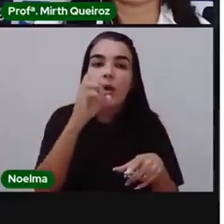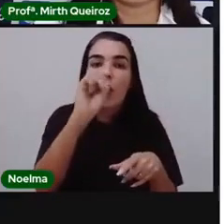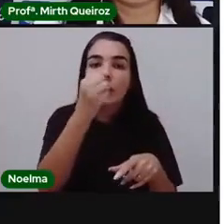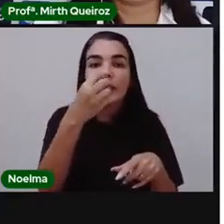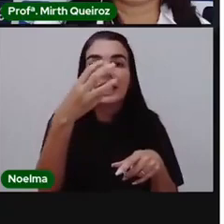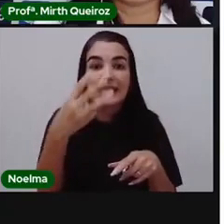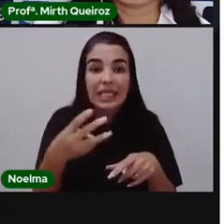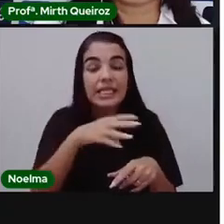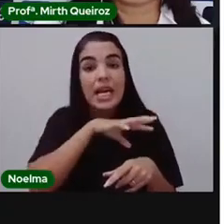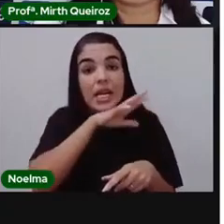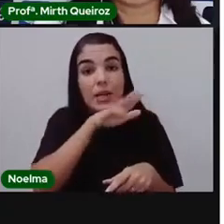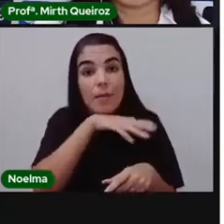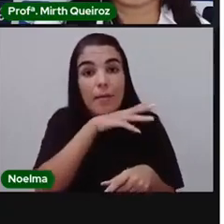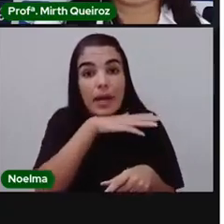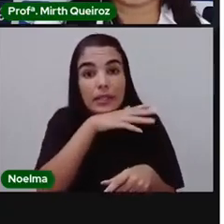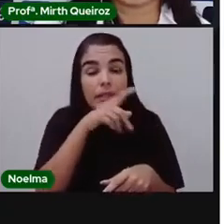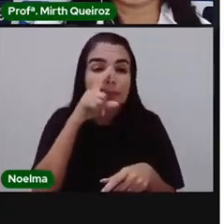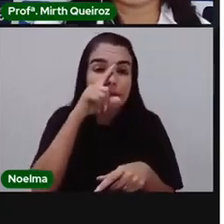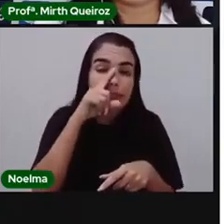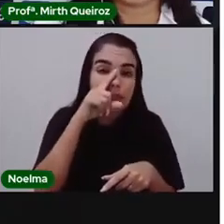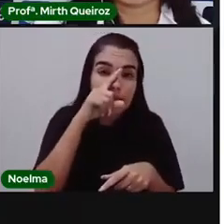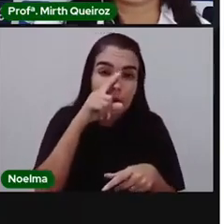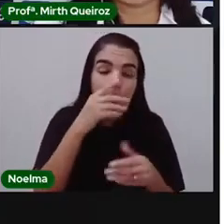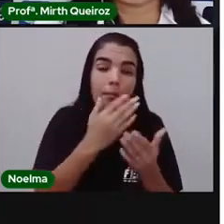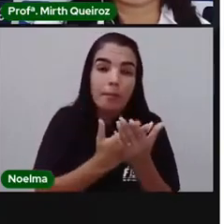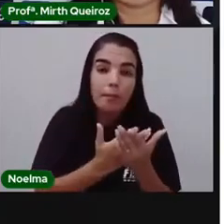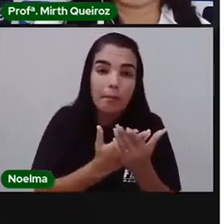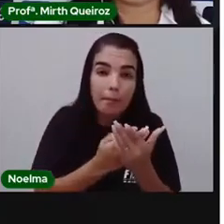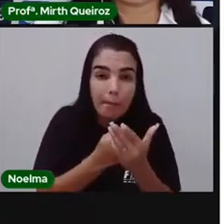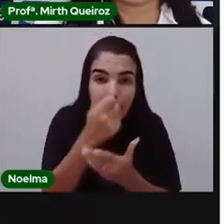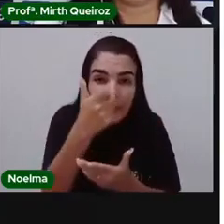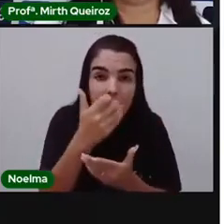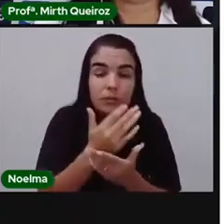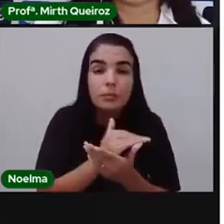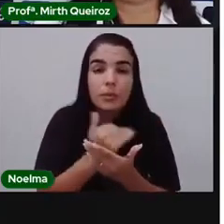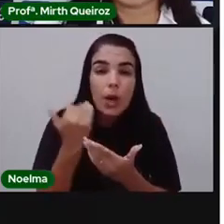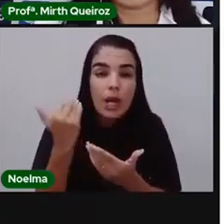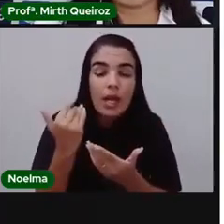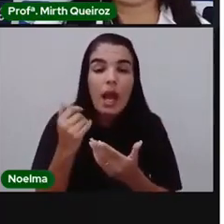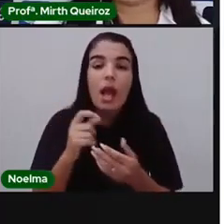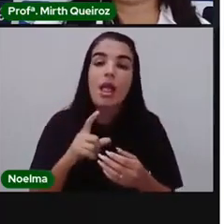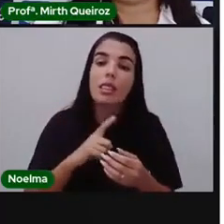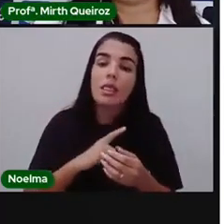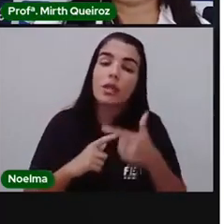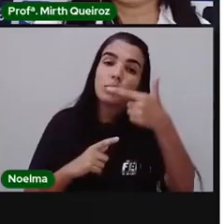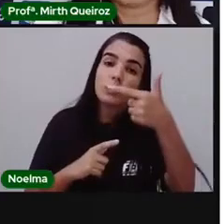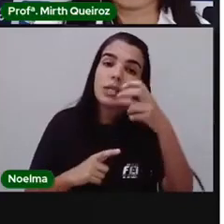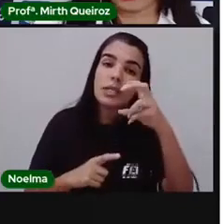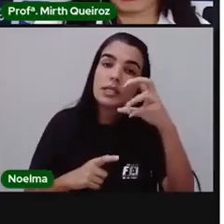extinção, 250 animais preservados, e o total